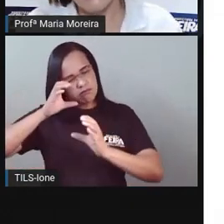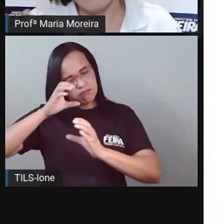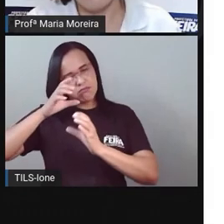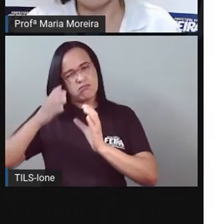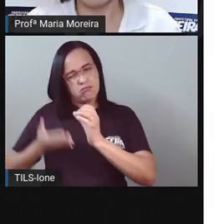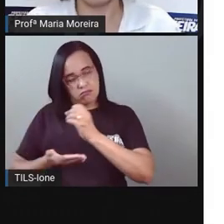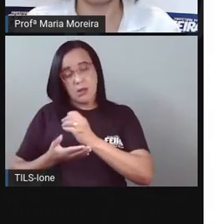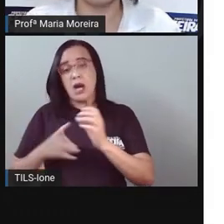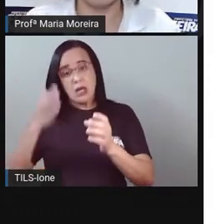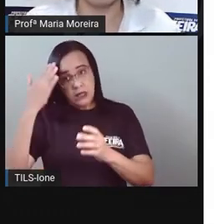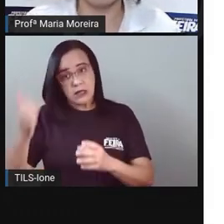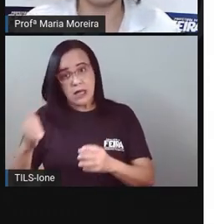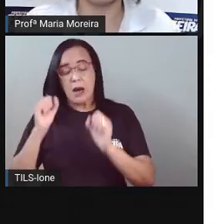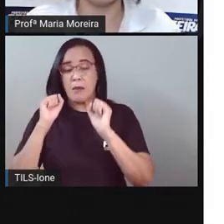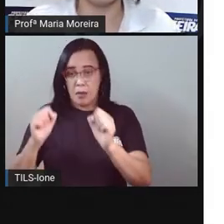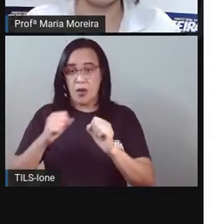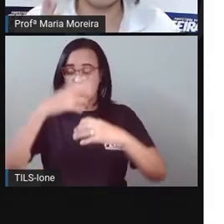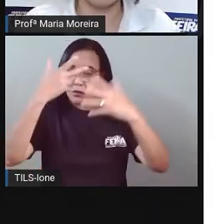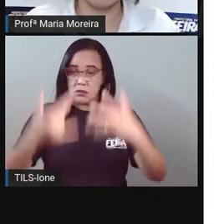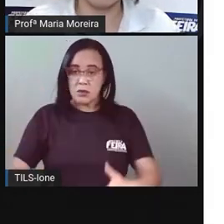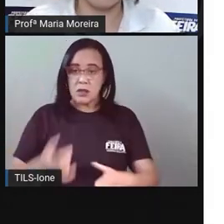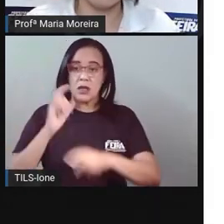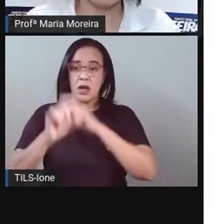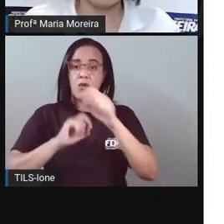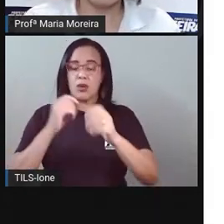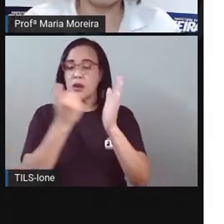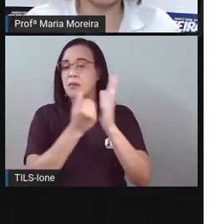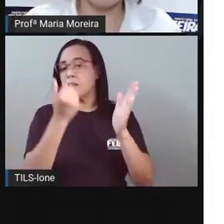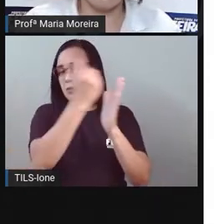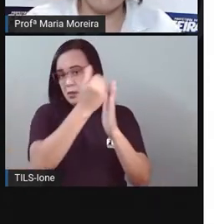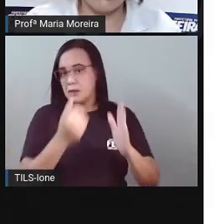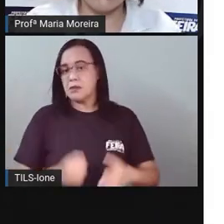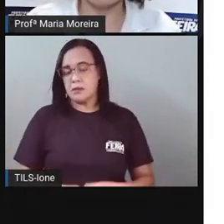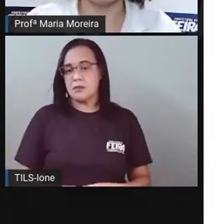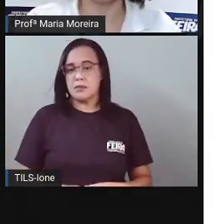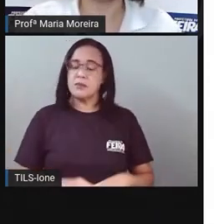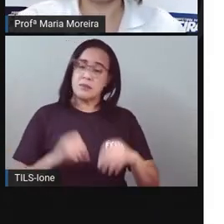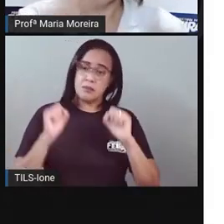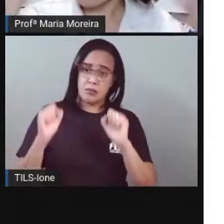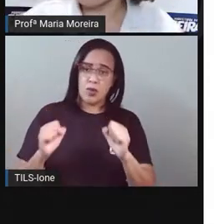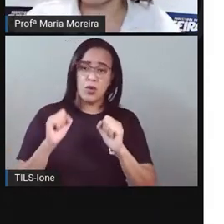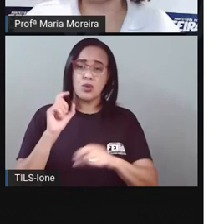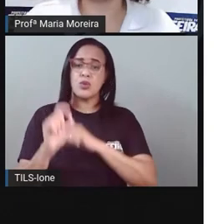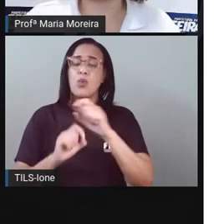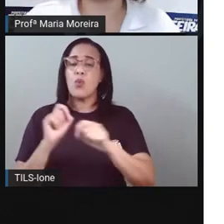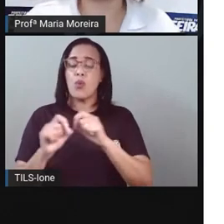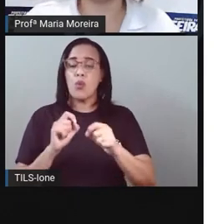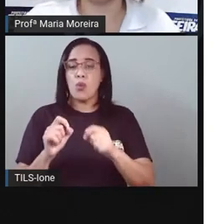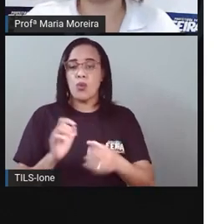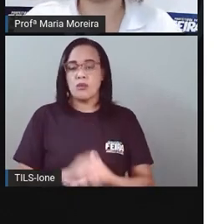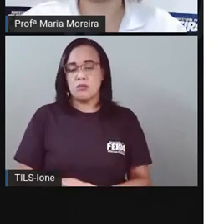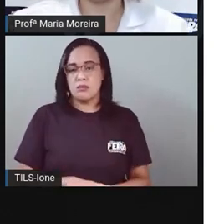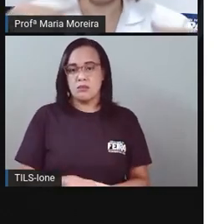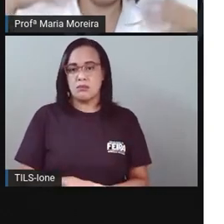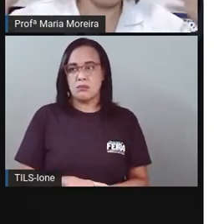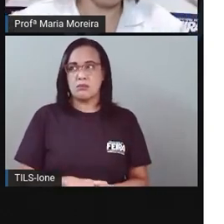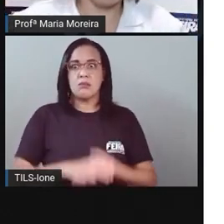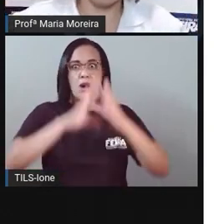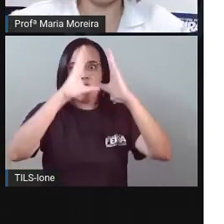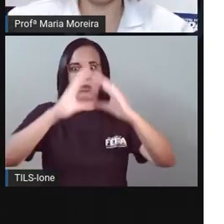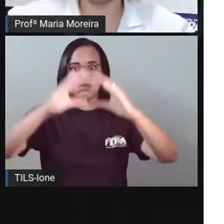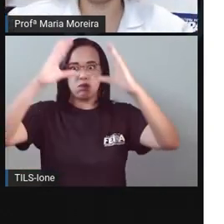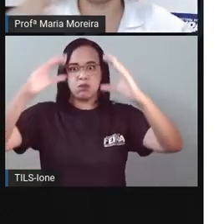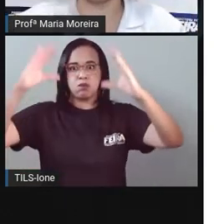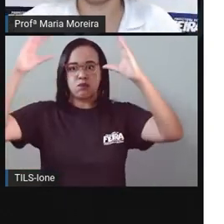aí também São fenômenos Da natureza Situações como essa Podem acontecer Né? Por conta das nuvens Da